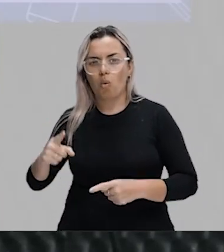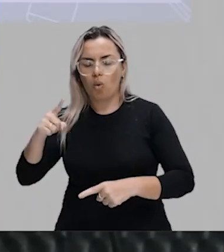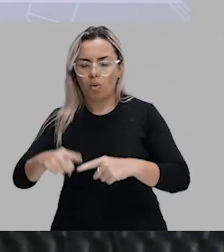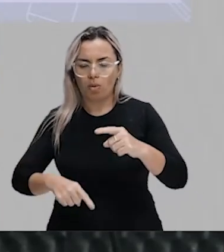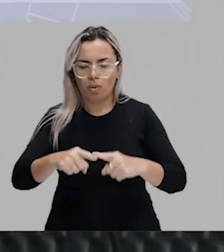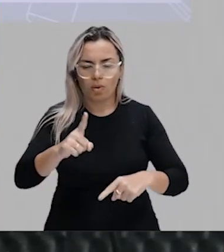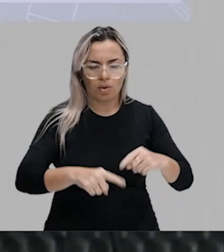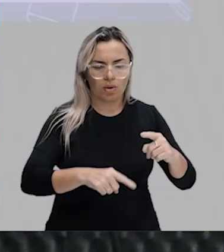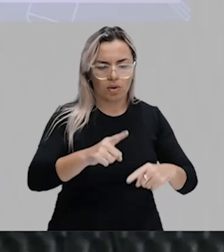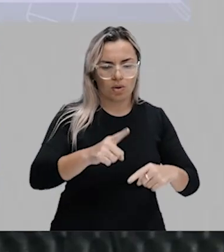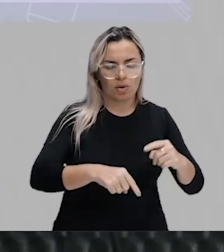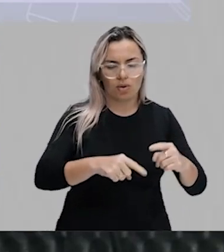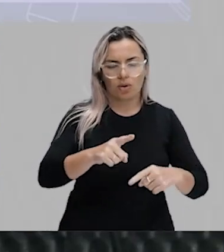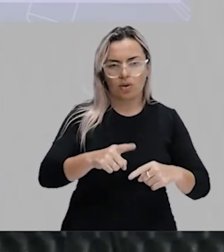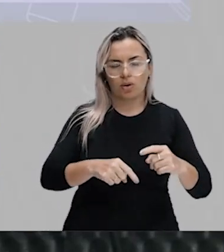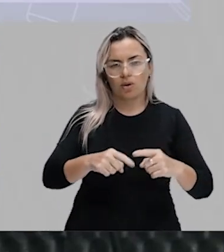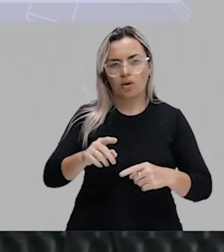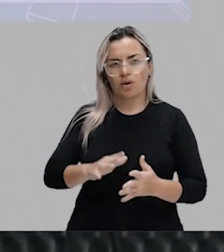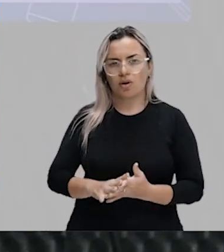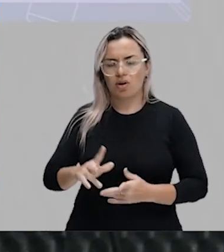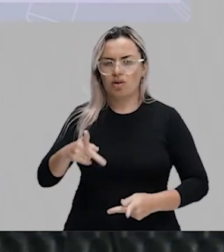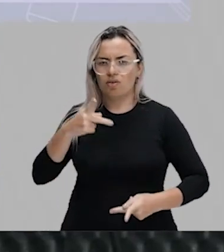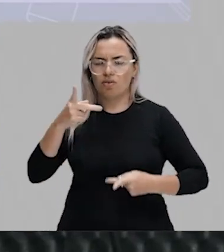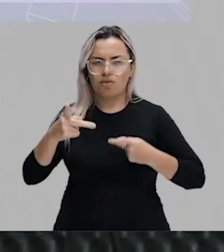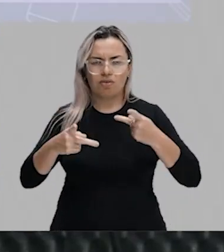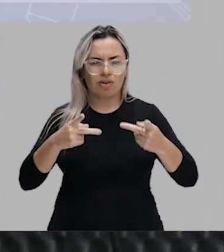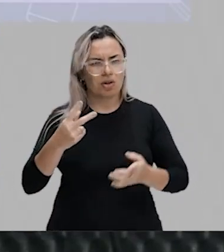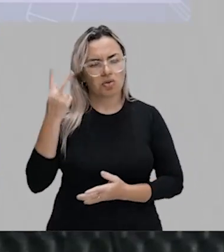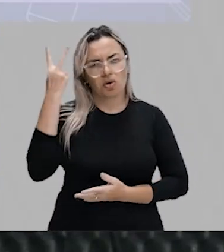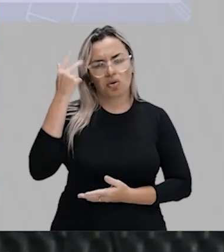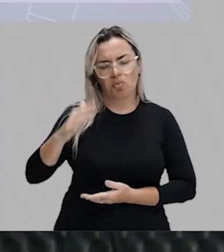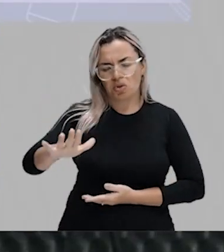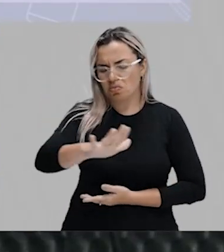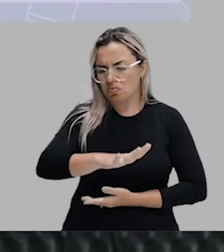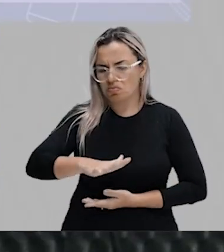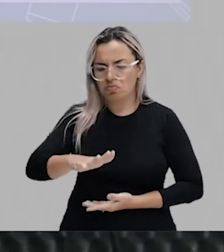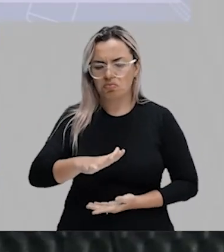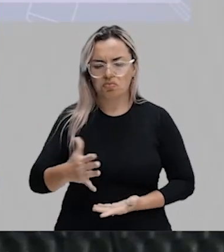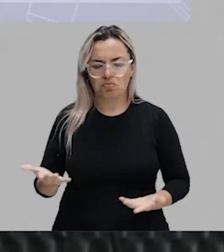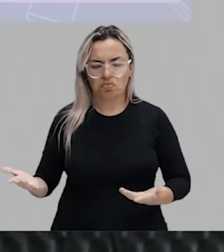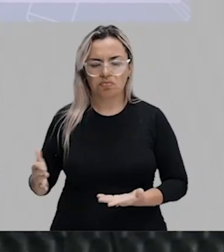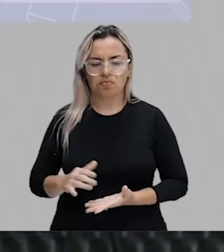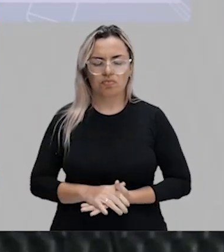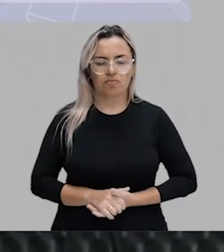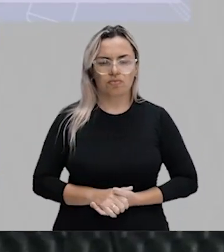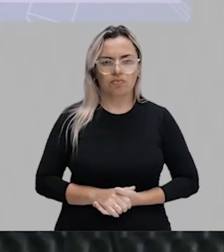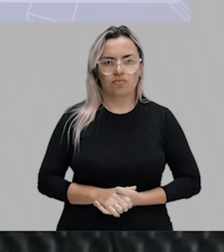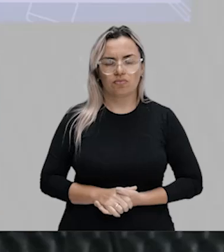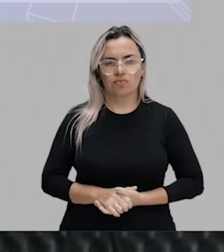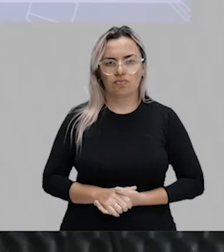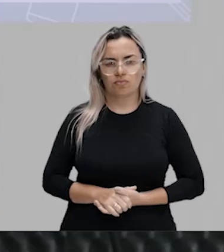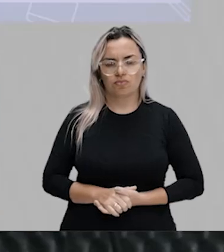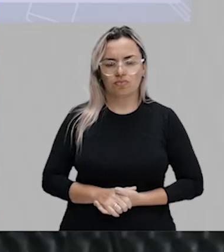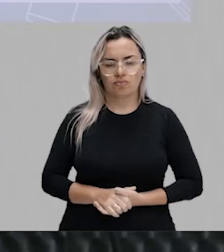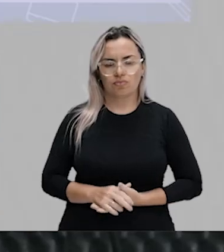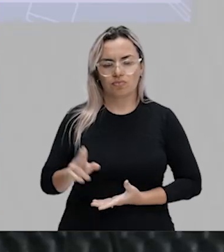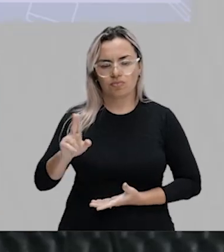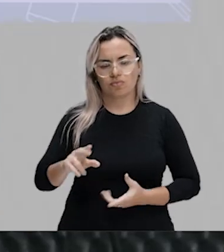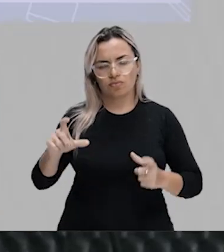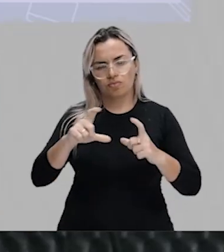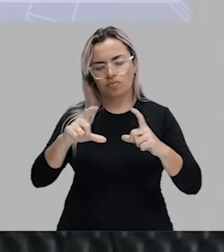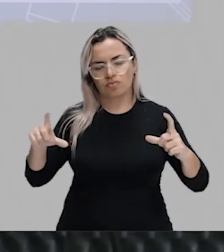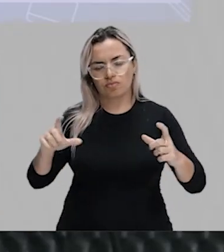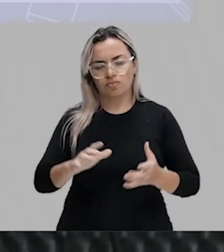Então, eu falo em âmbito geral. Ah, falando no geral. É assim, assim, assim. Mais ou menos esse termo, A grande